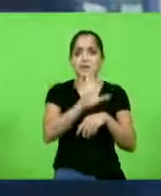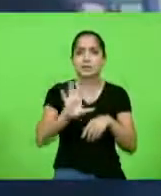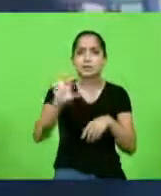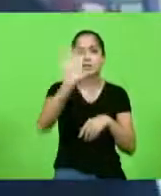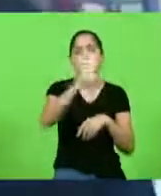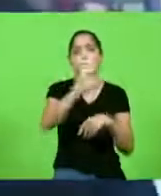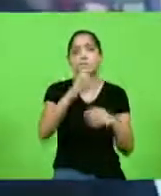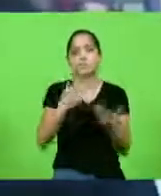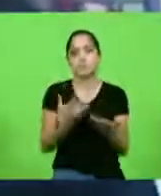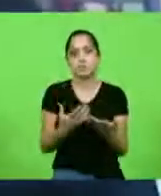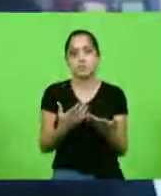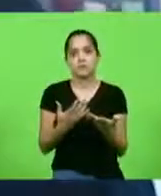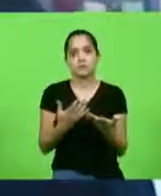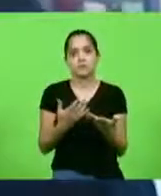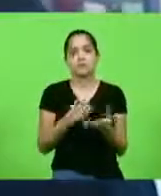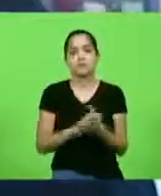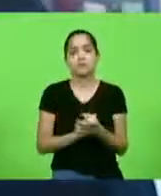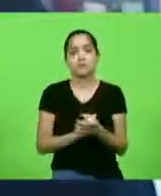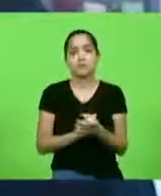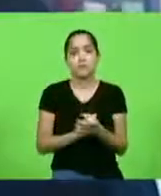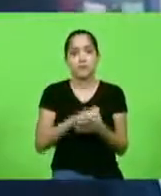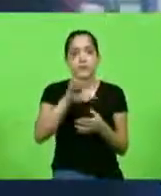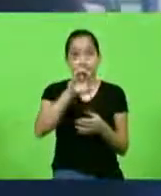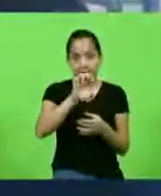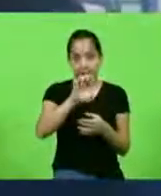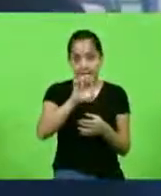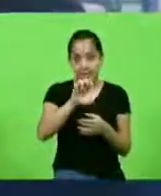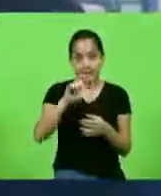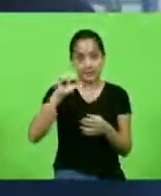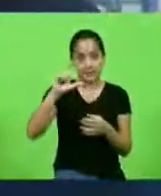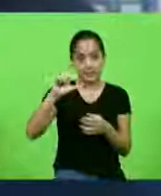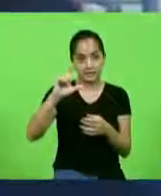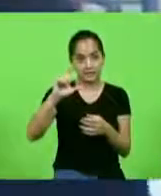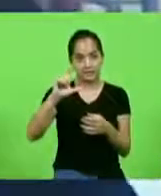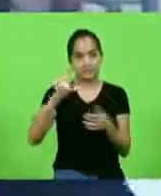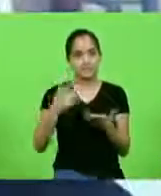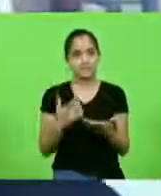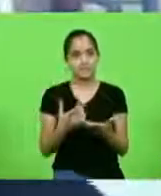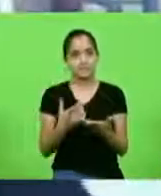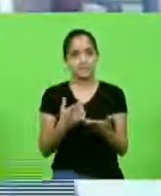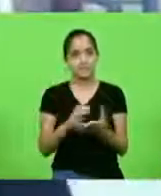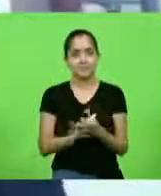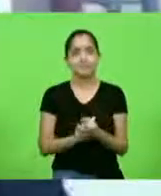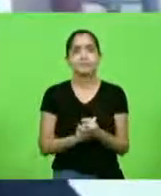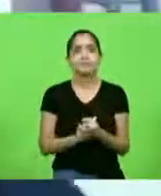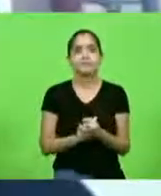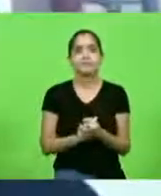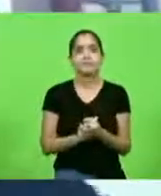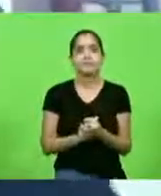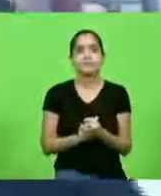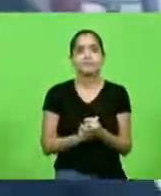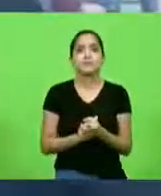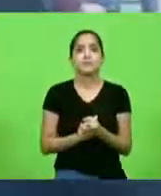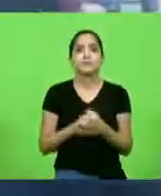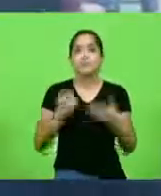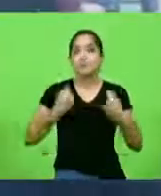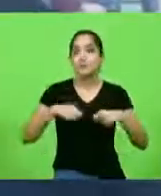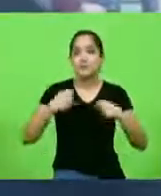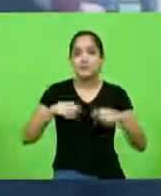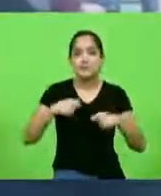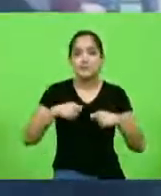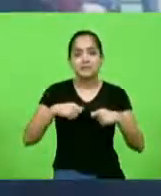com E maiúsculo e uma política pública de nação com N maiúsculo. Não